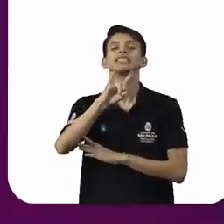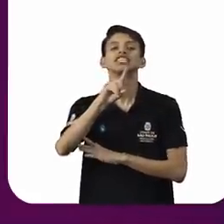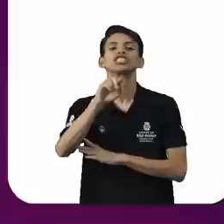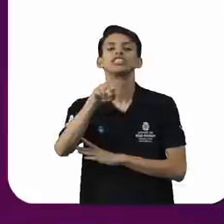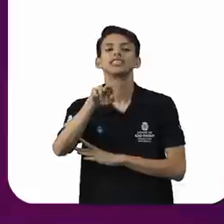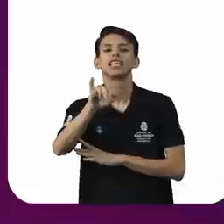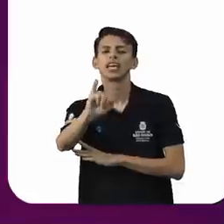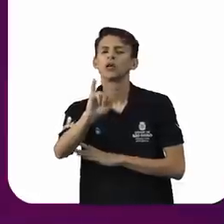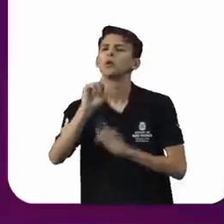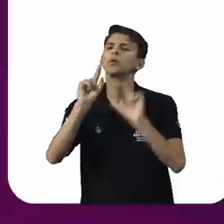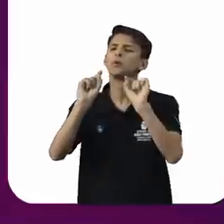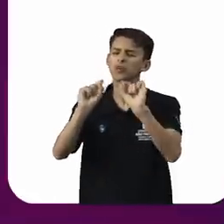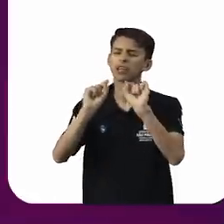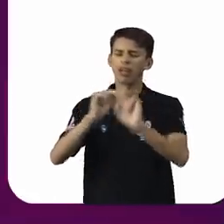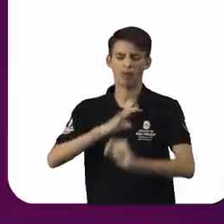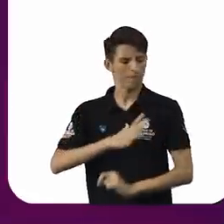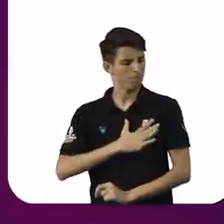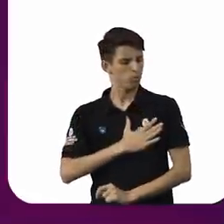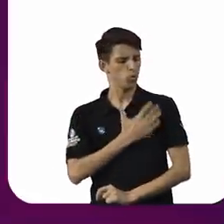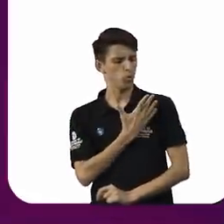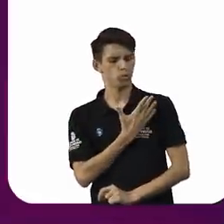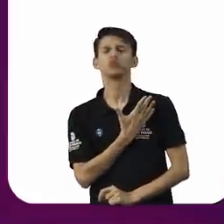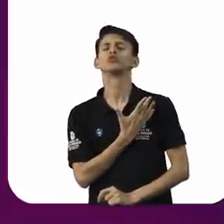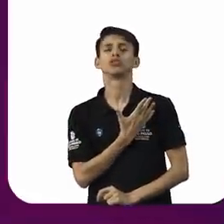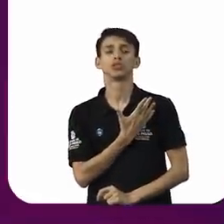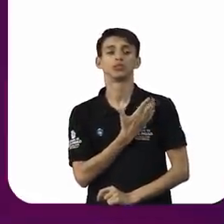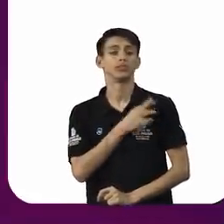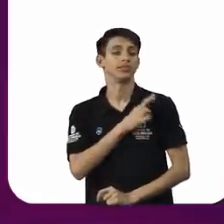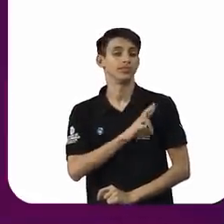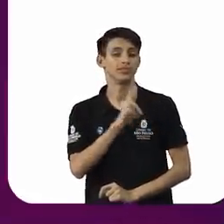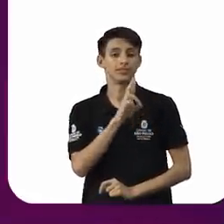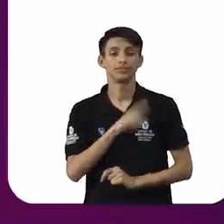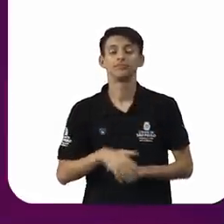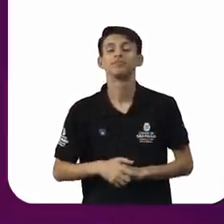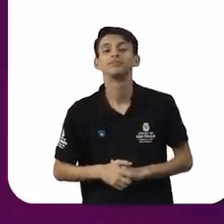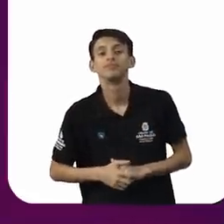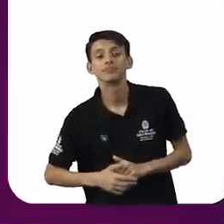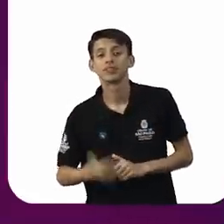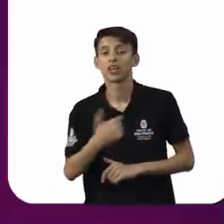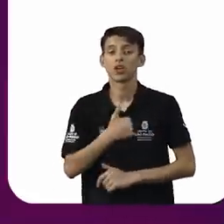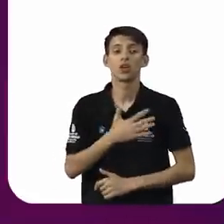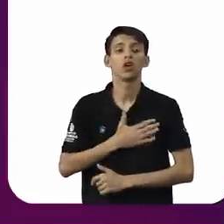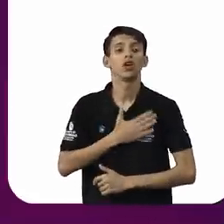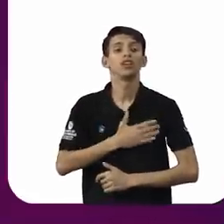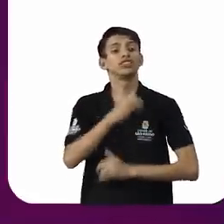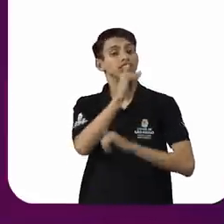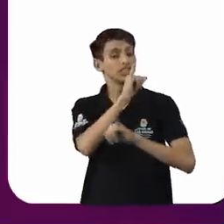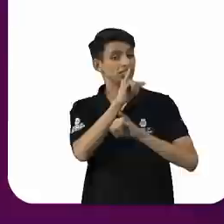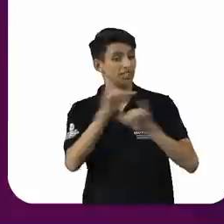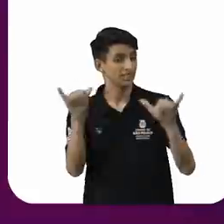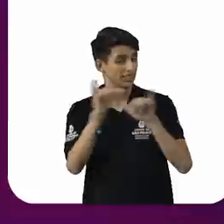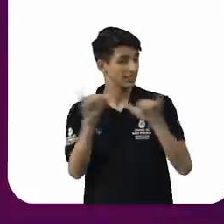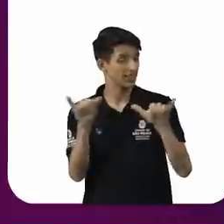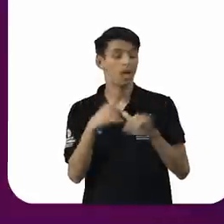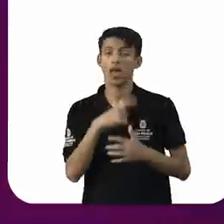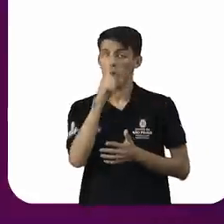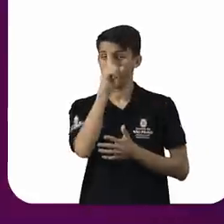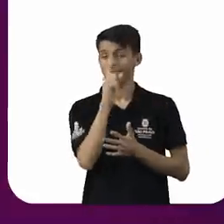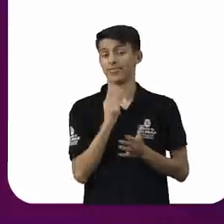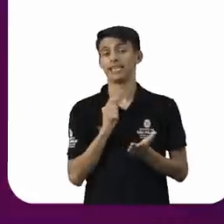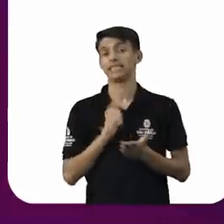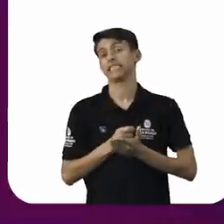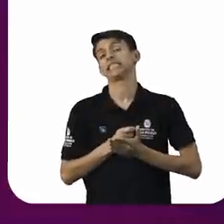que é intolerância religiosa? Eu gosto de dizer que intolerância religiosa, primeiro, é uma decisão. É uma